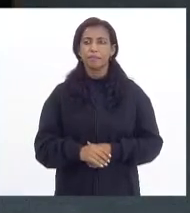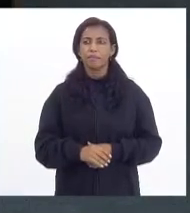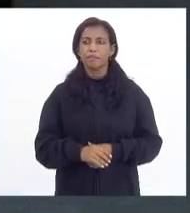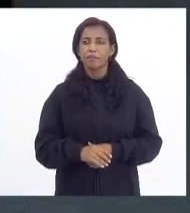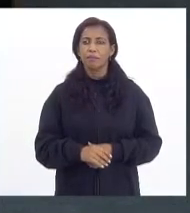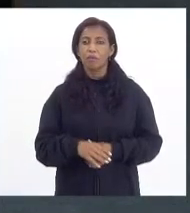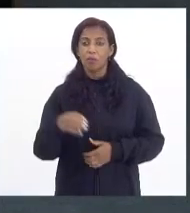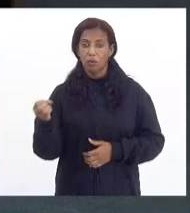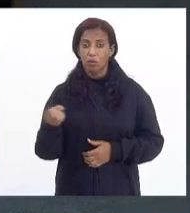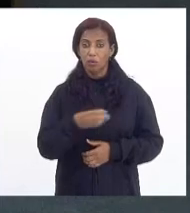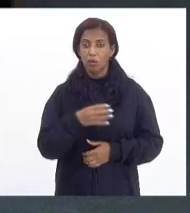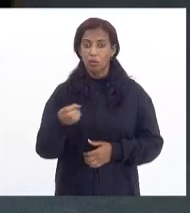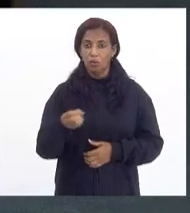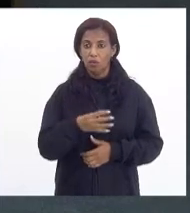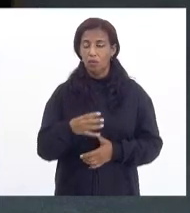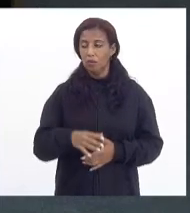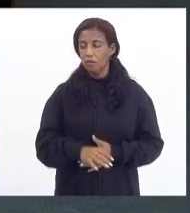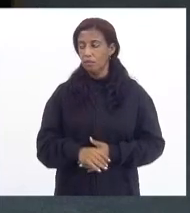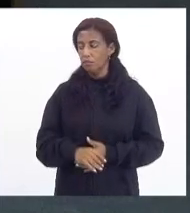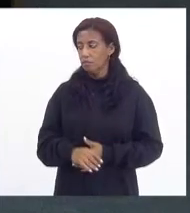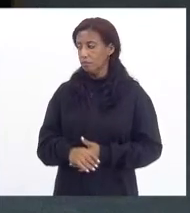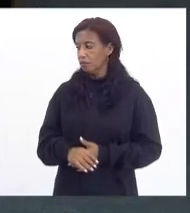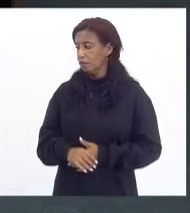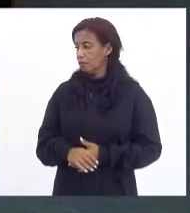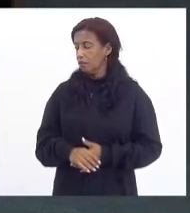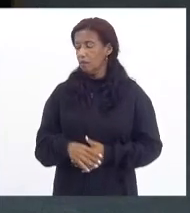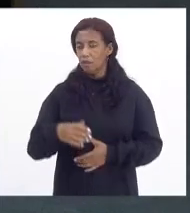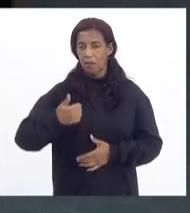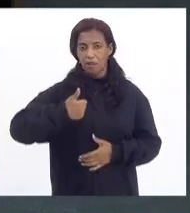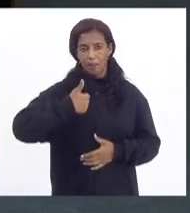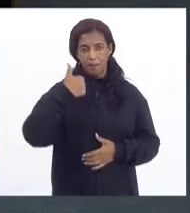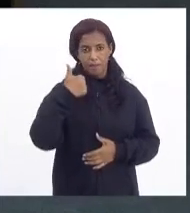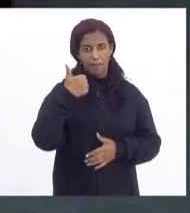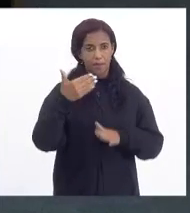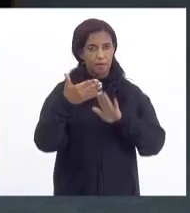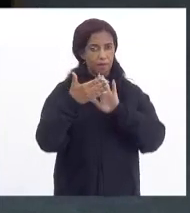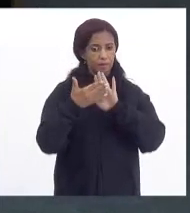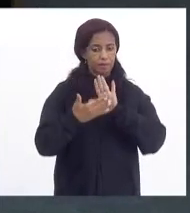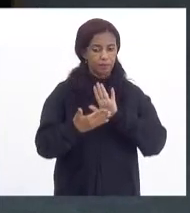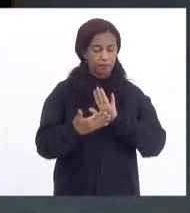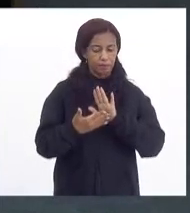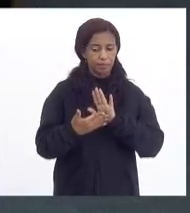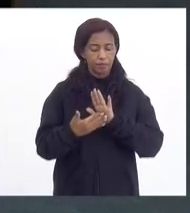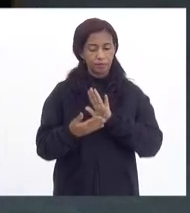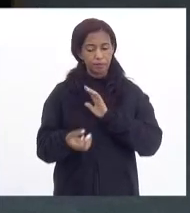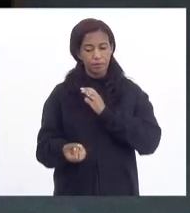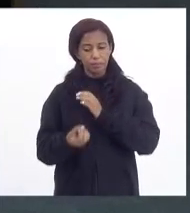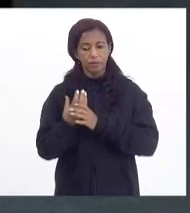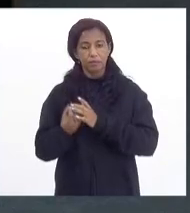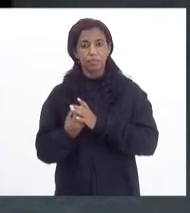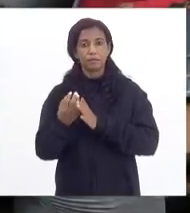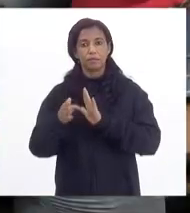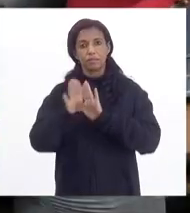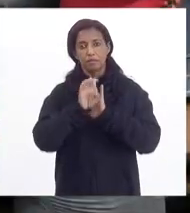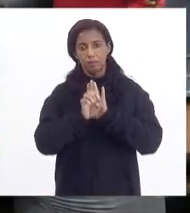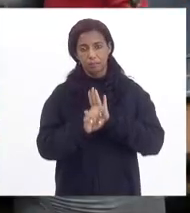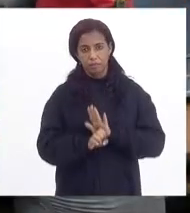Os novos, que entram na pauta em primeira, a gente produz as emendas.